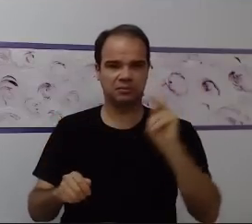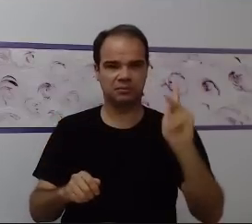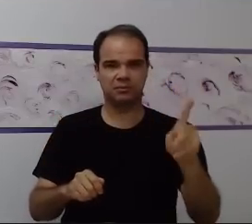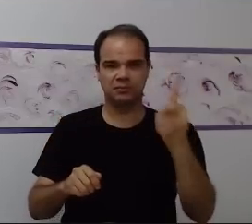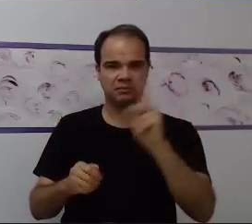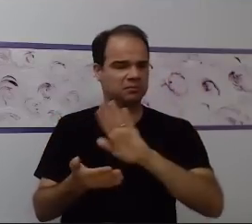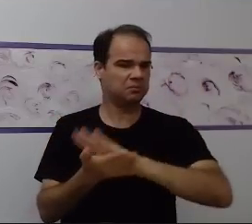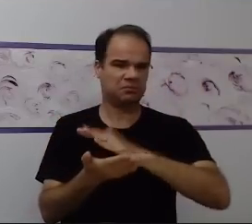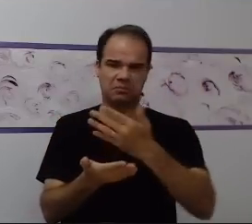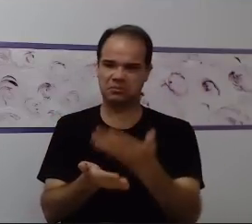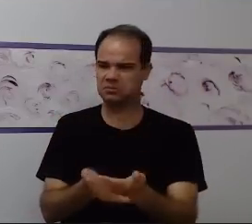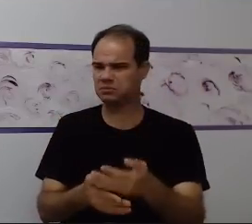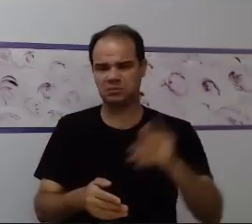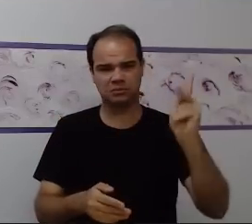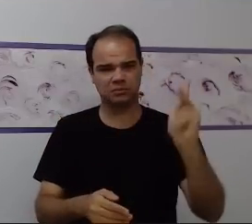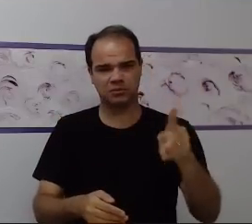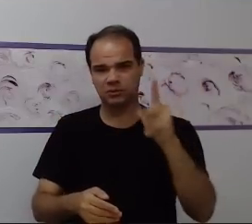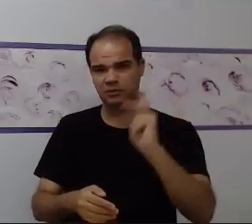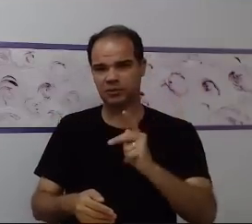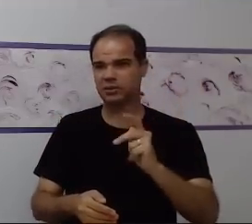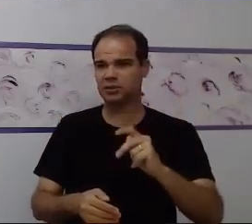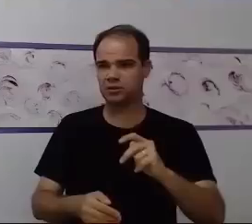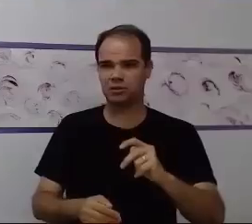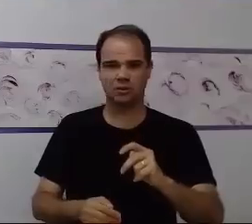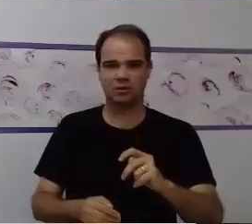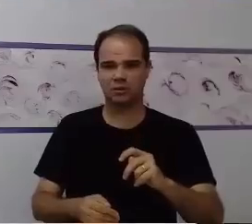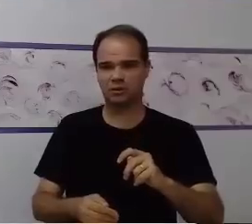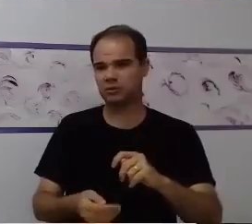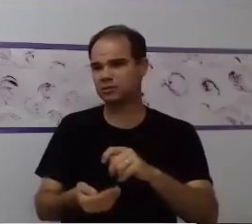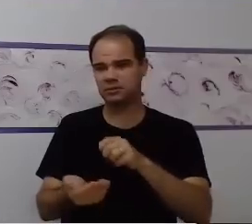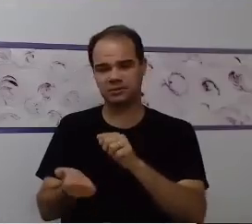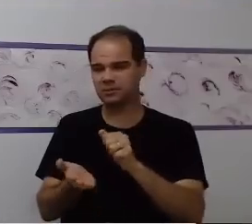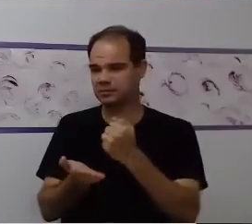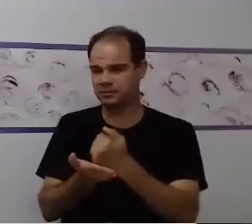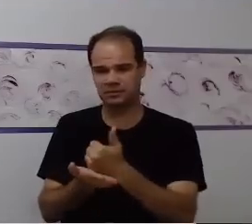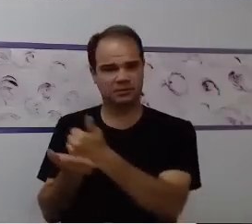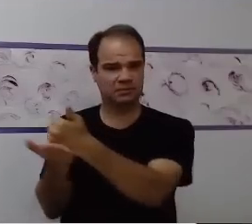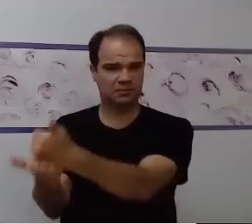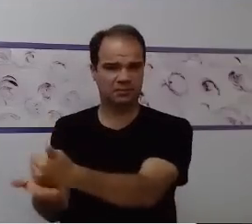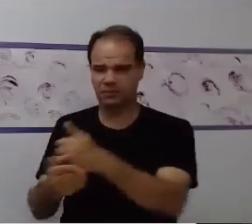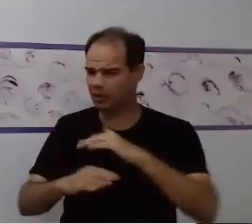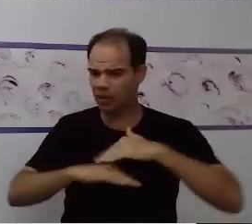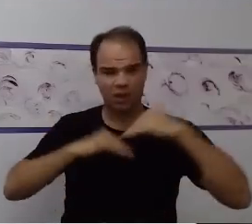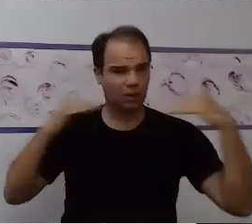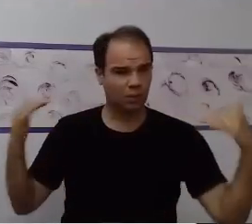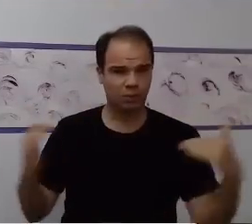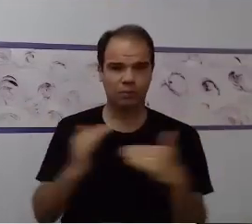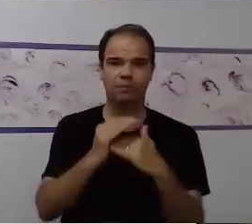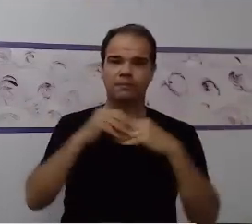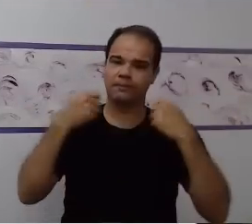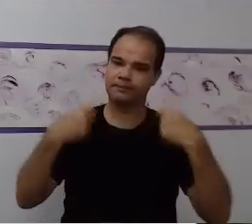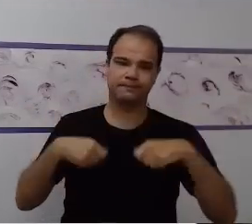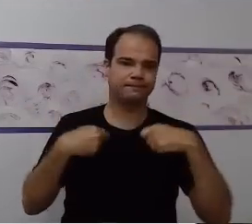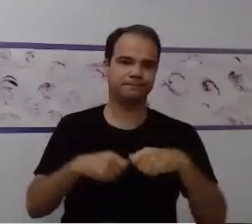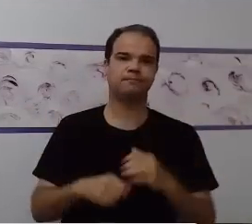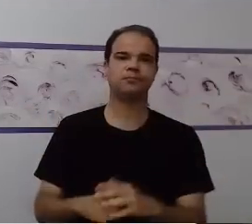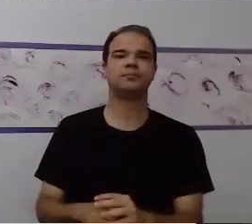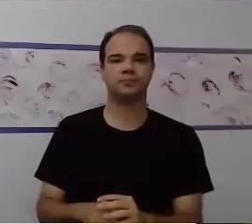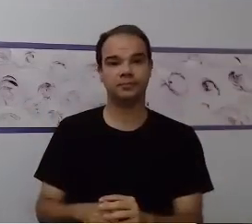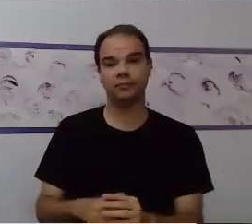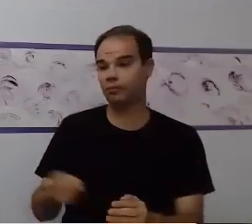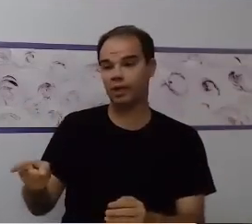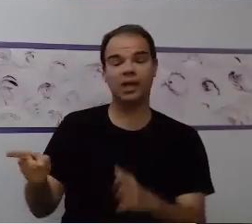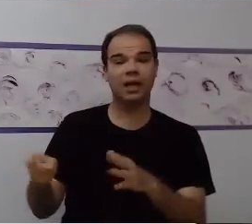porque às vezes eu tenho contextos, habilidades para trabalhar com essa criança que fogem um pouquinho da sala de aula. Autonomia. A gente quer